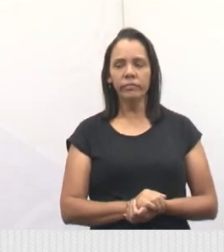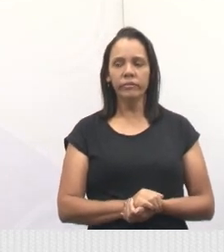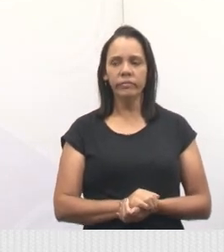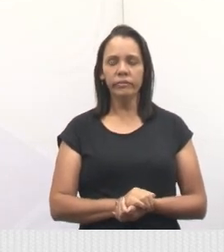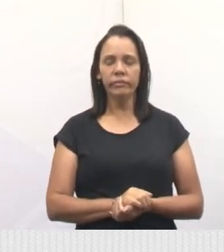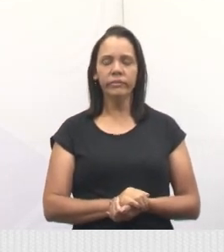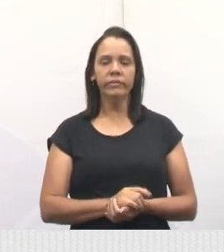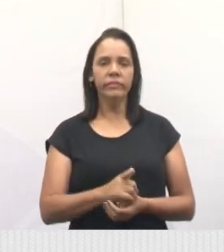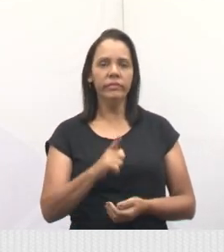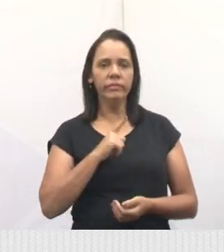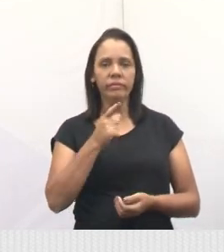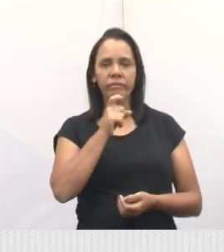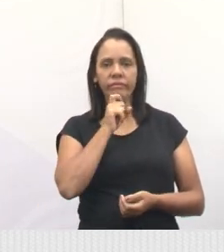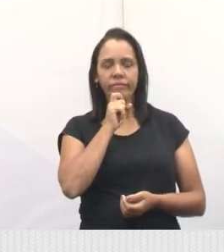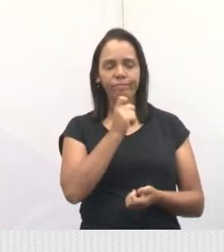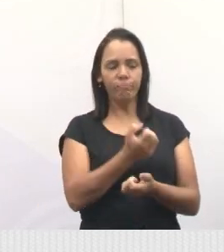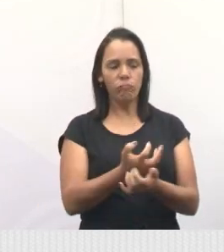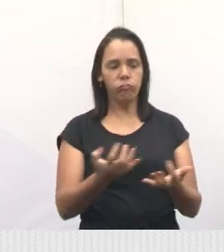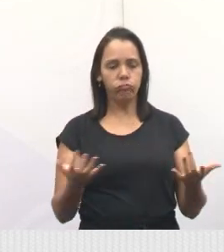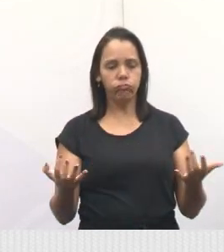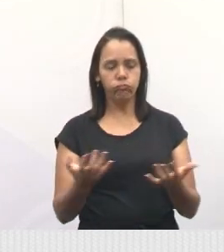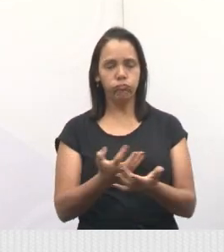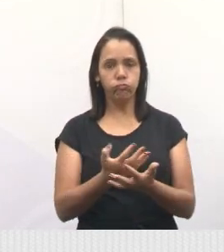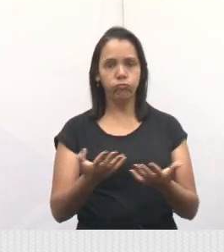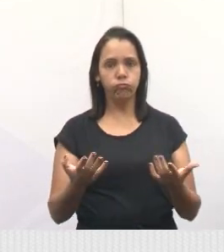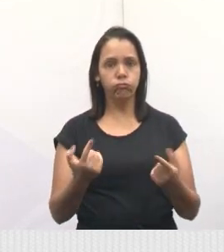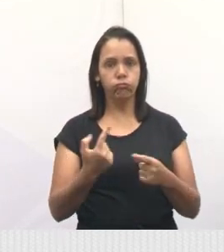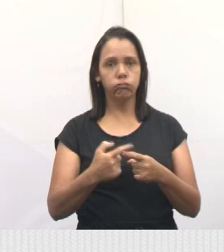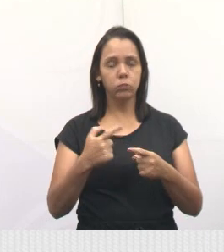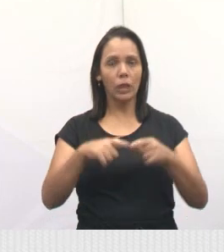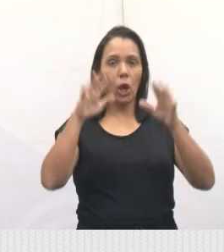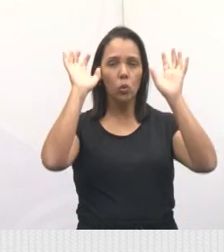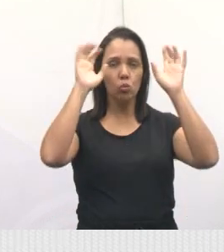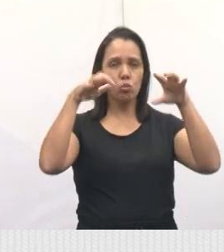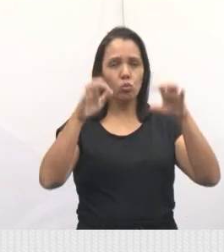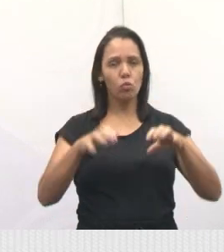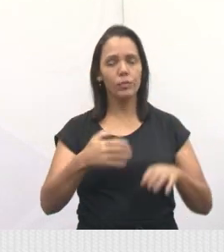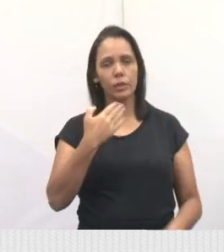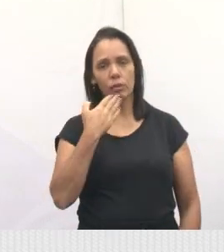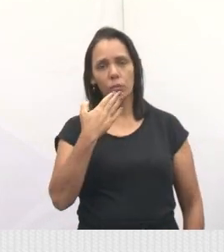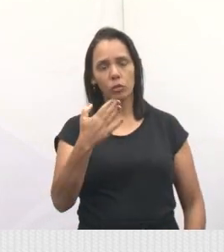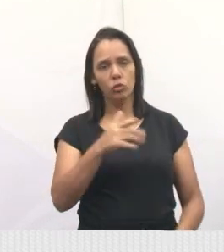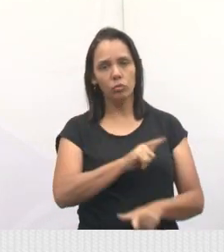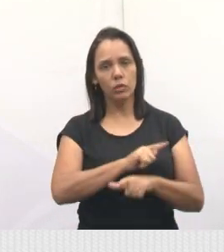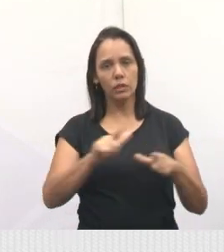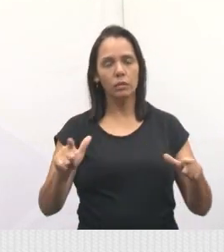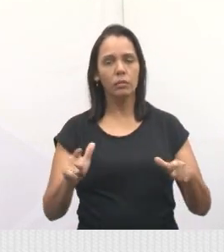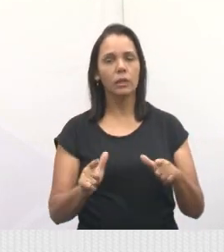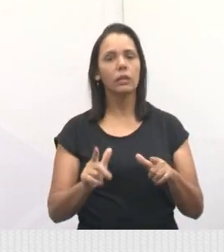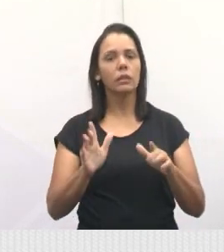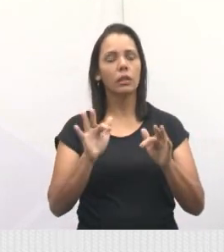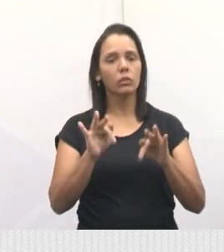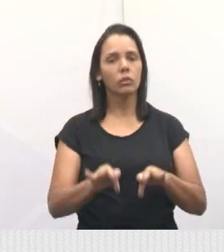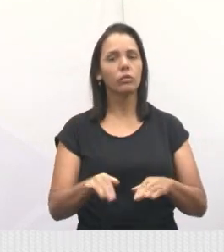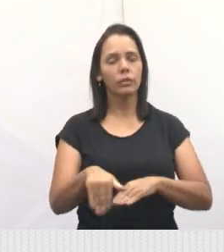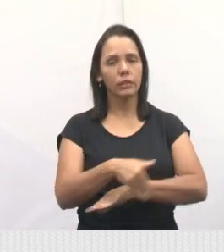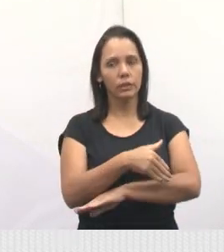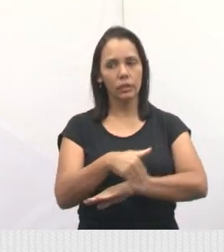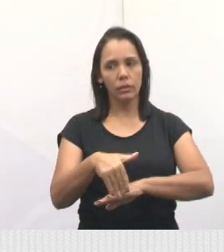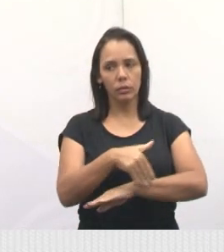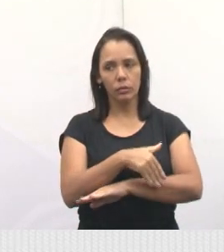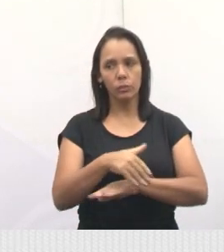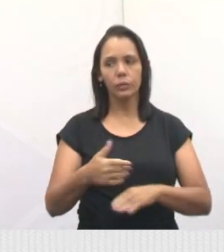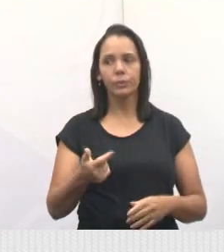Muita capina, né? Por causa das chuvas. Então, fizemos pedido de uma limpeza no final da rua Ceará. Próximo.